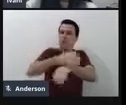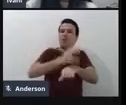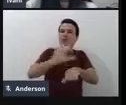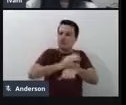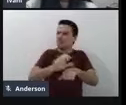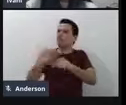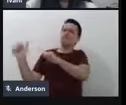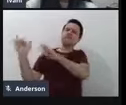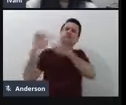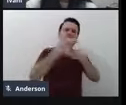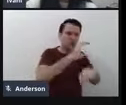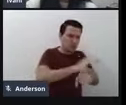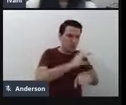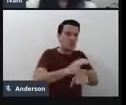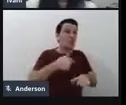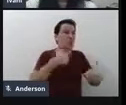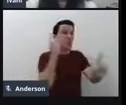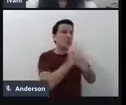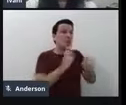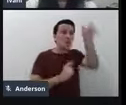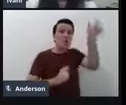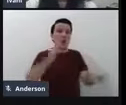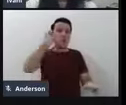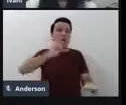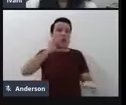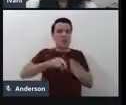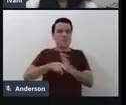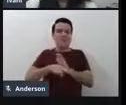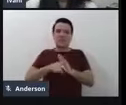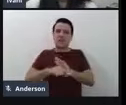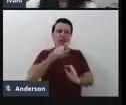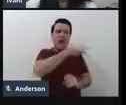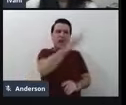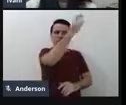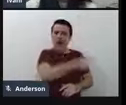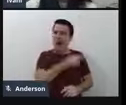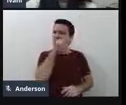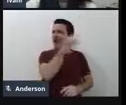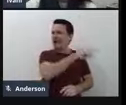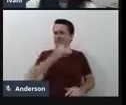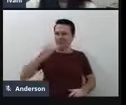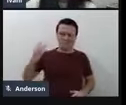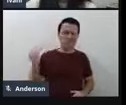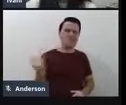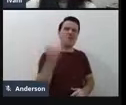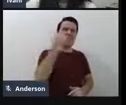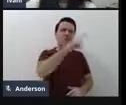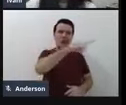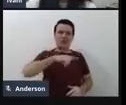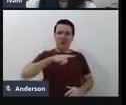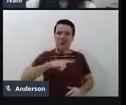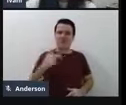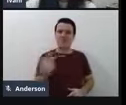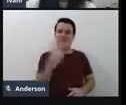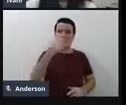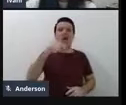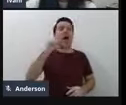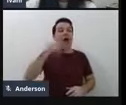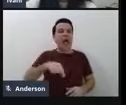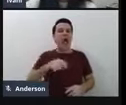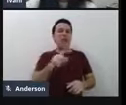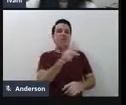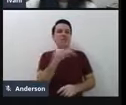deparo com uma pesquisadora, né, super importante, reconhecida no Brasil, que é a